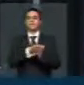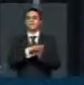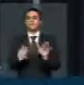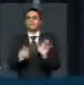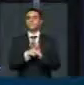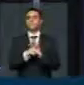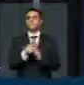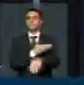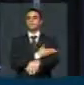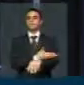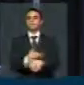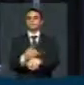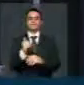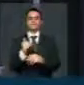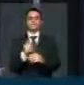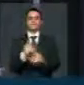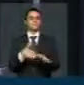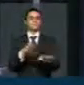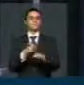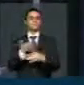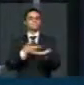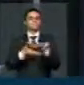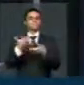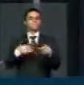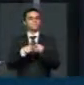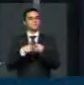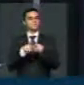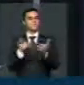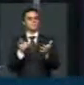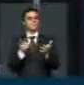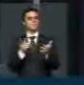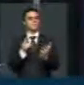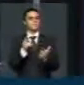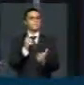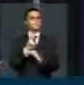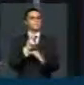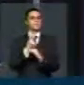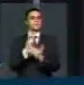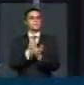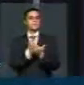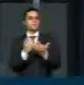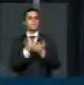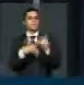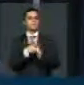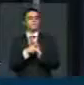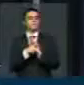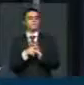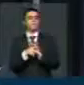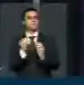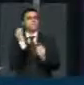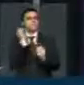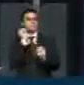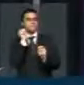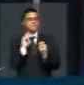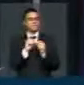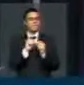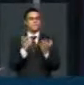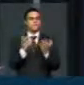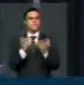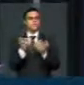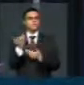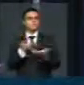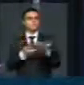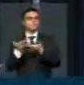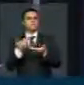integrativas, sugerir e defender políticas públicas que objetiva inclusão de terapias integrativas nos programas de saúde